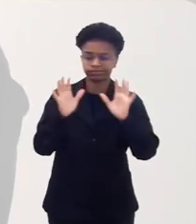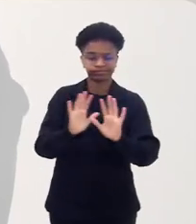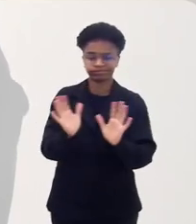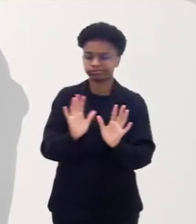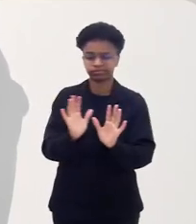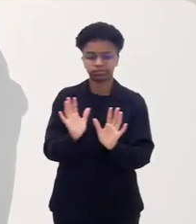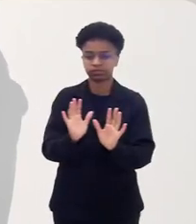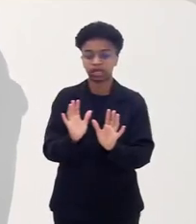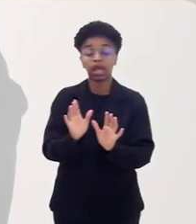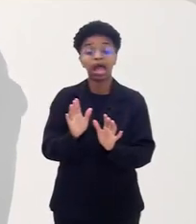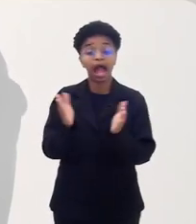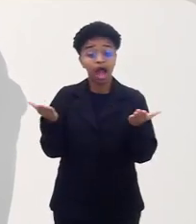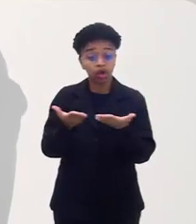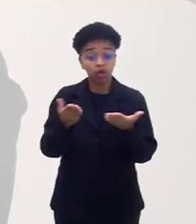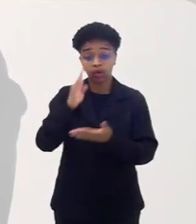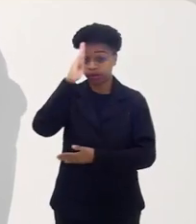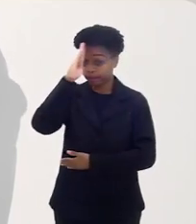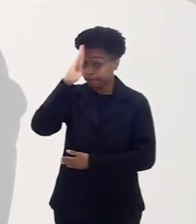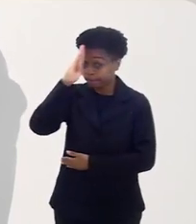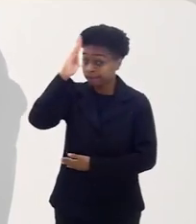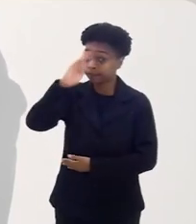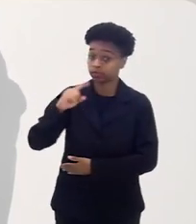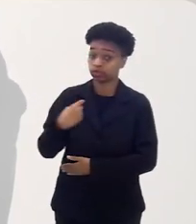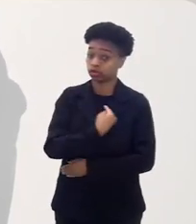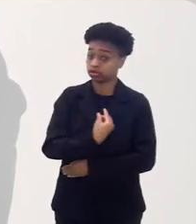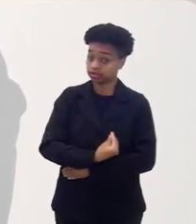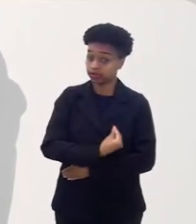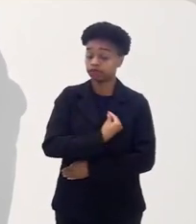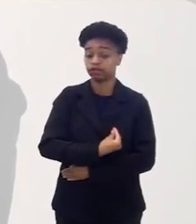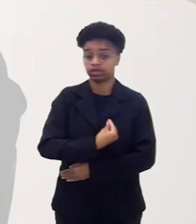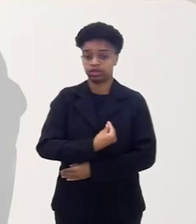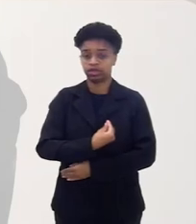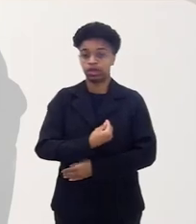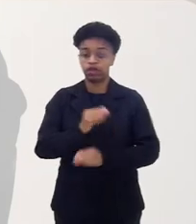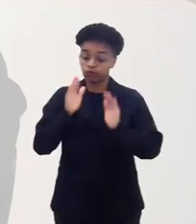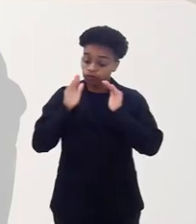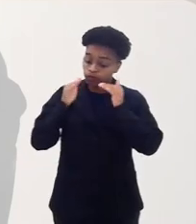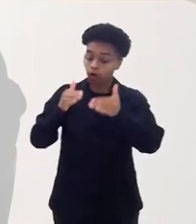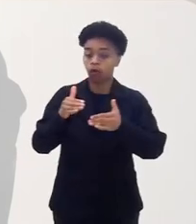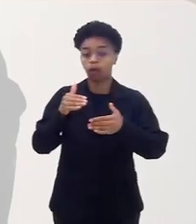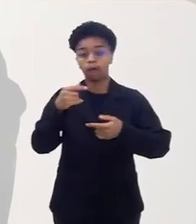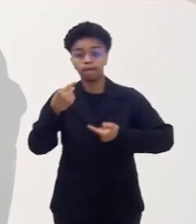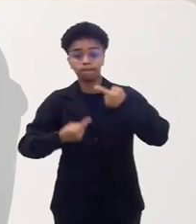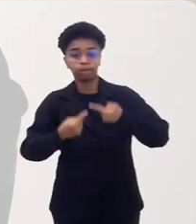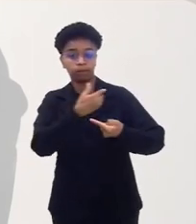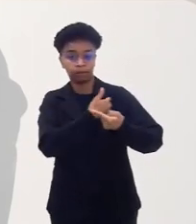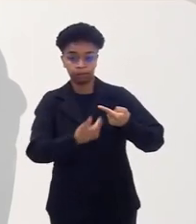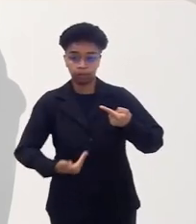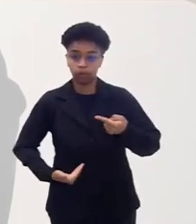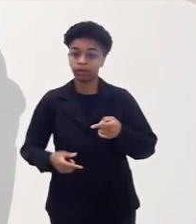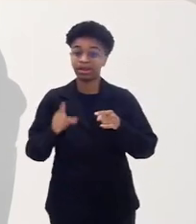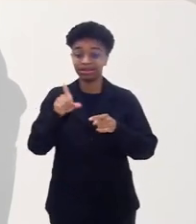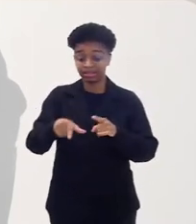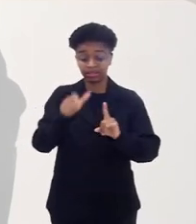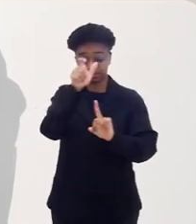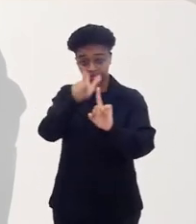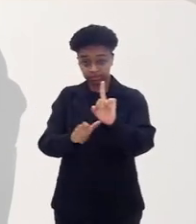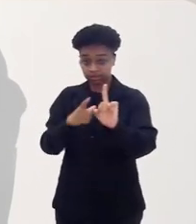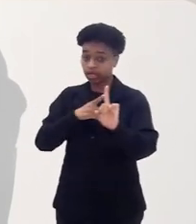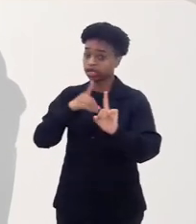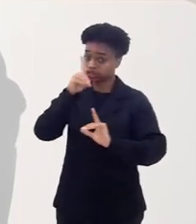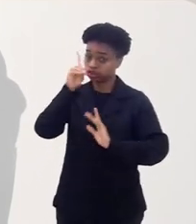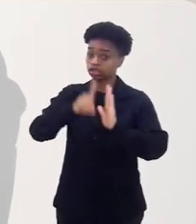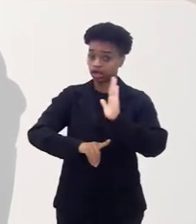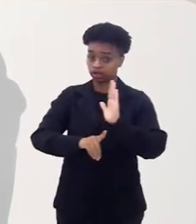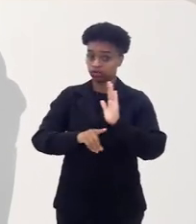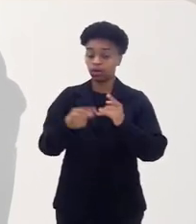para ser a prioridade das nossas políticas públicas, um sujeito de direitos. E,